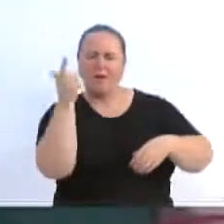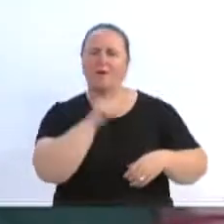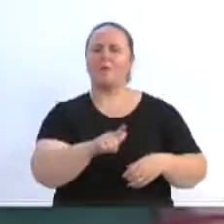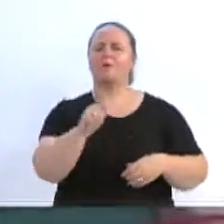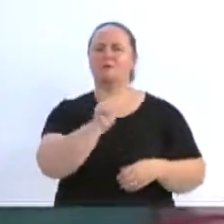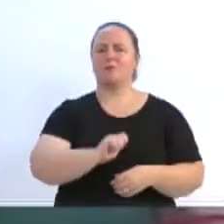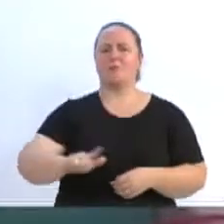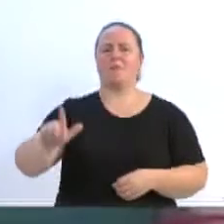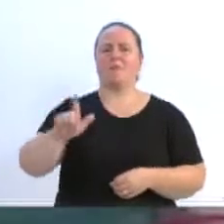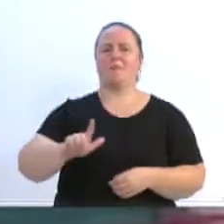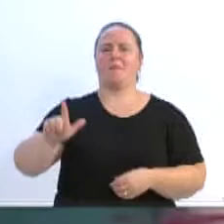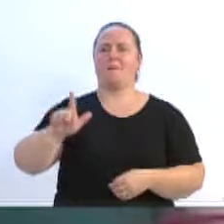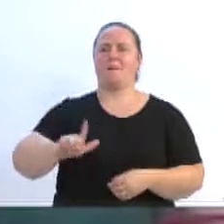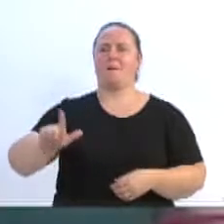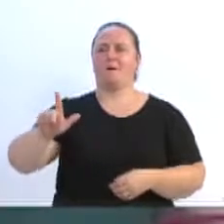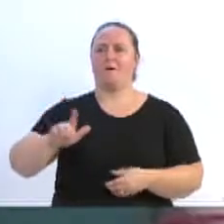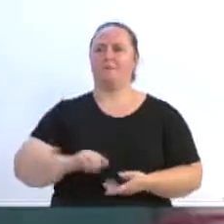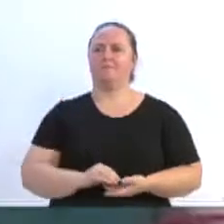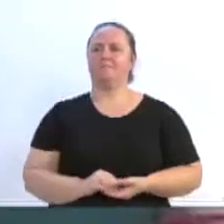Olha a Yafa!